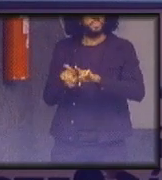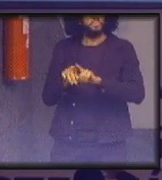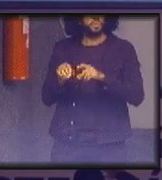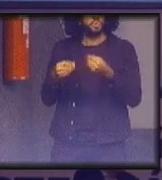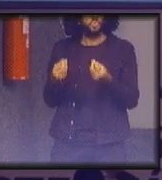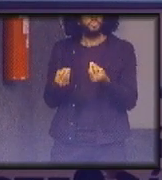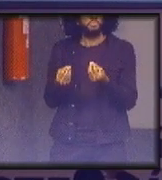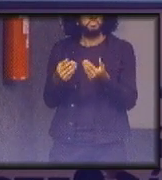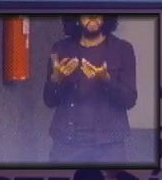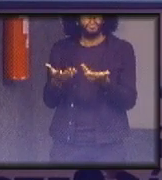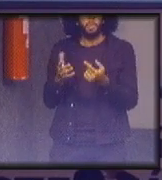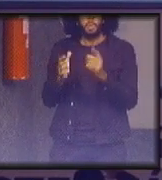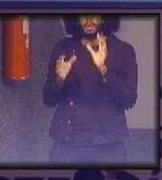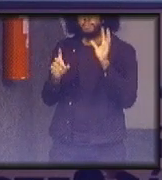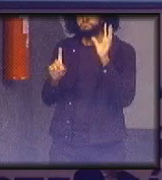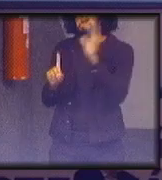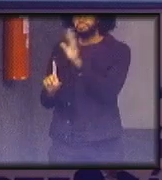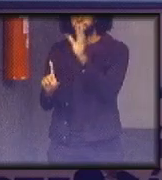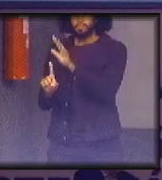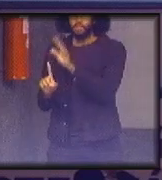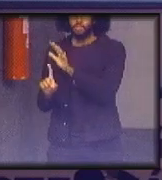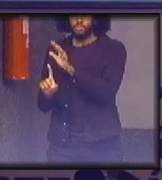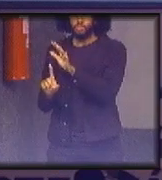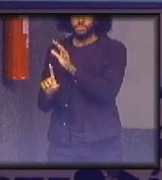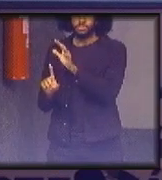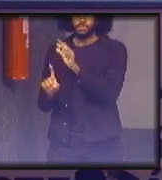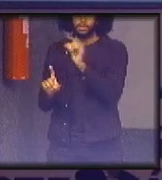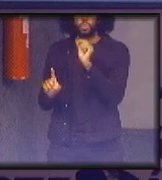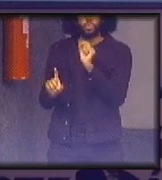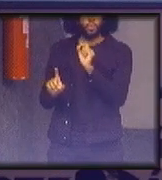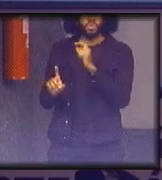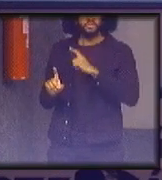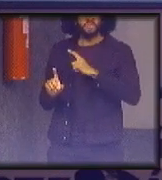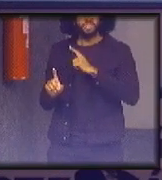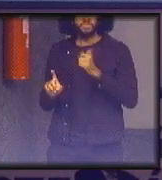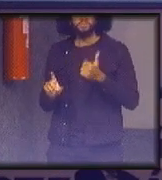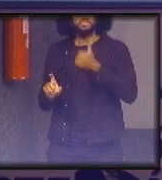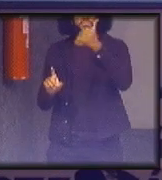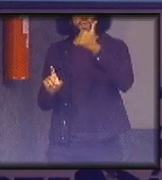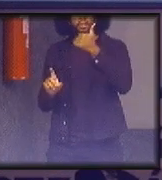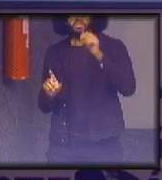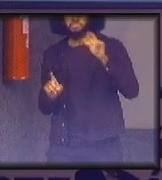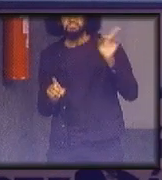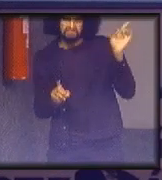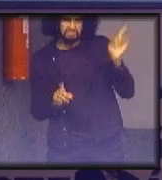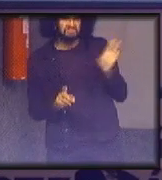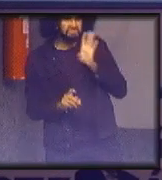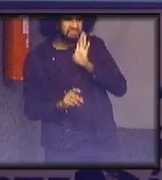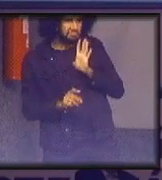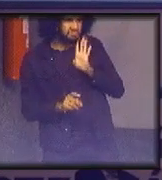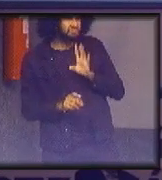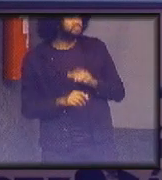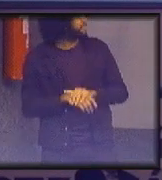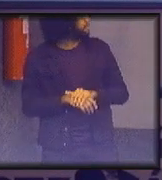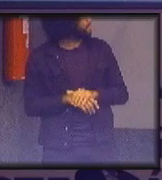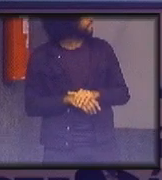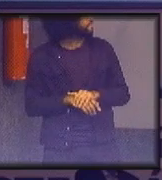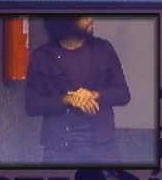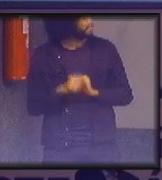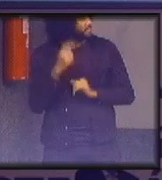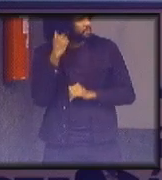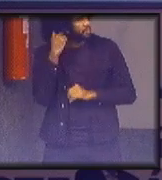intensificação o que será melhorado legal isso daí né e o cara bolou isso daí